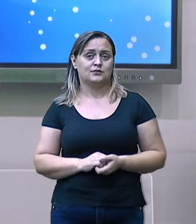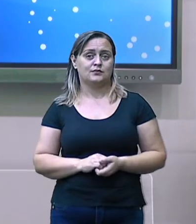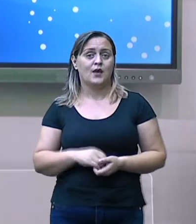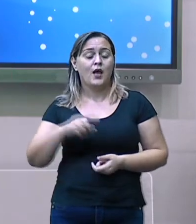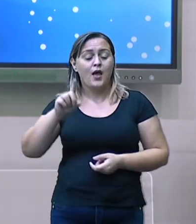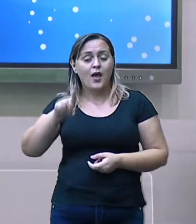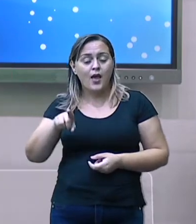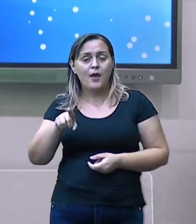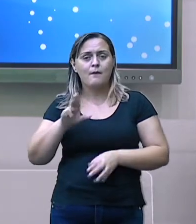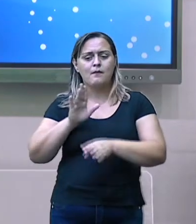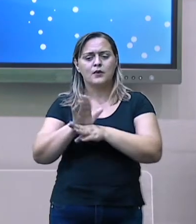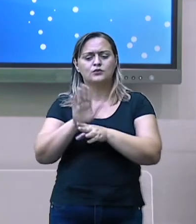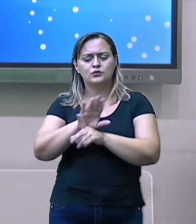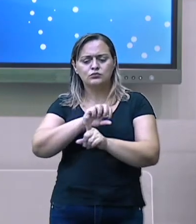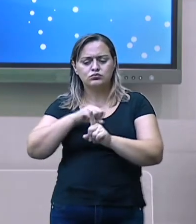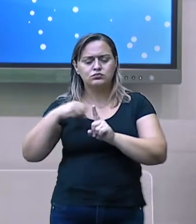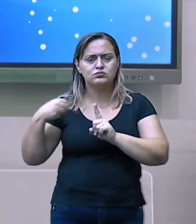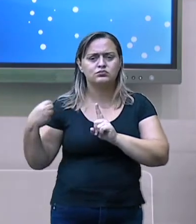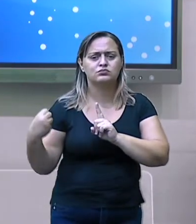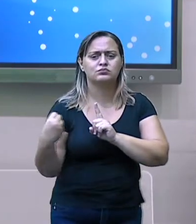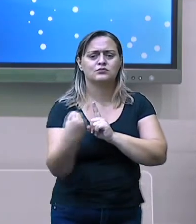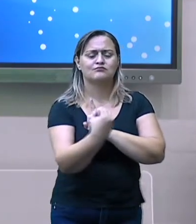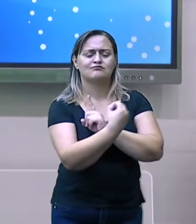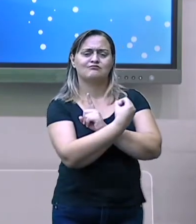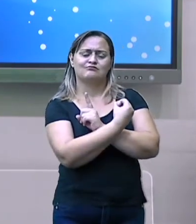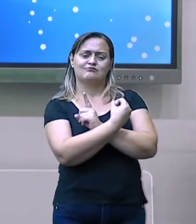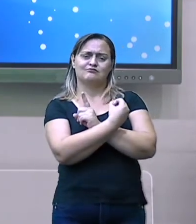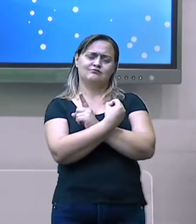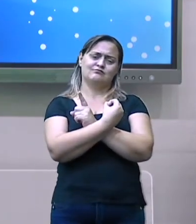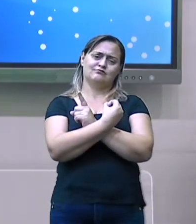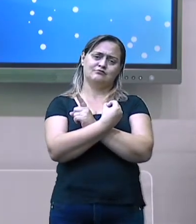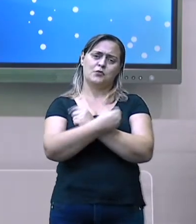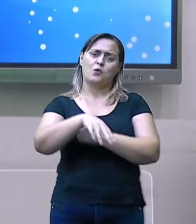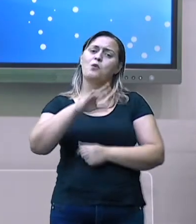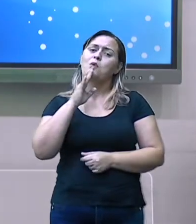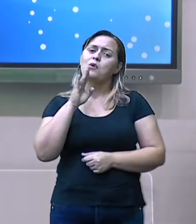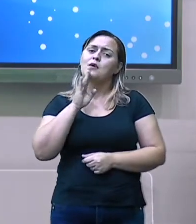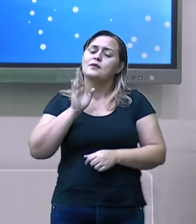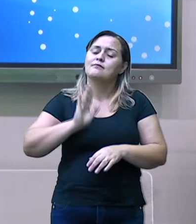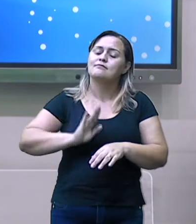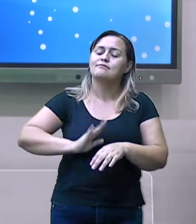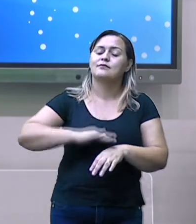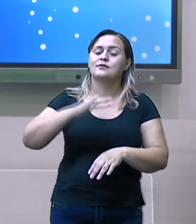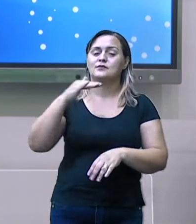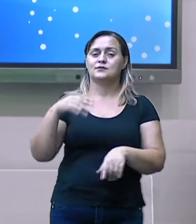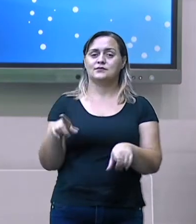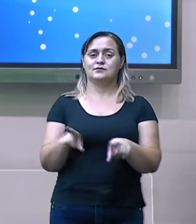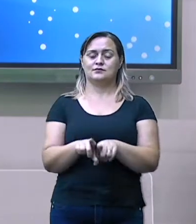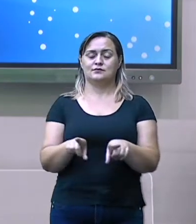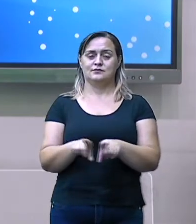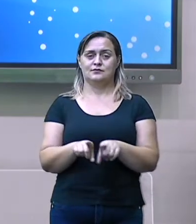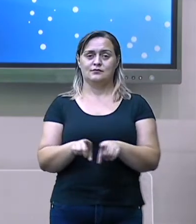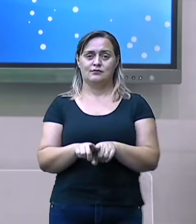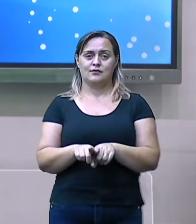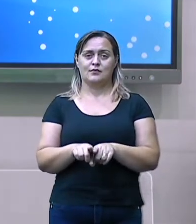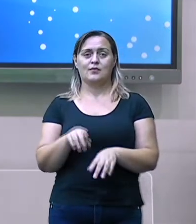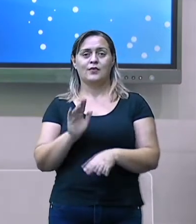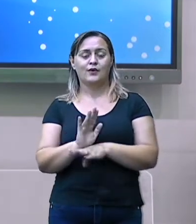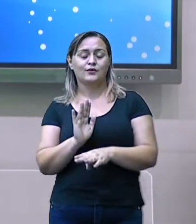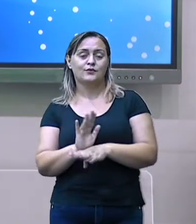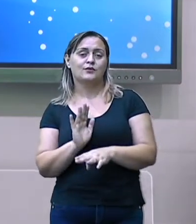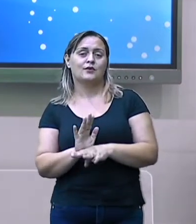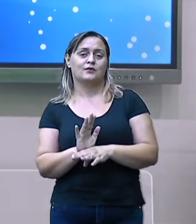de um modo geral, muito maior do que a extração das